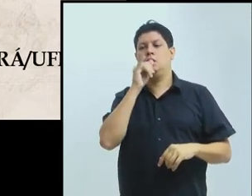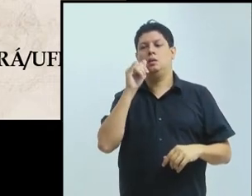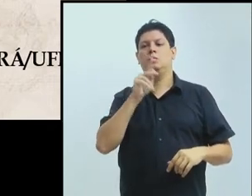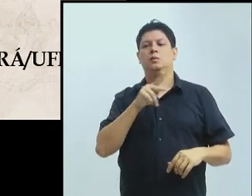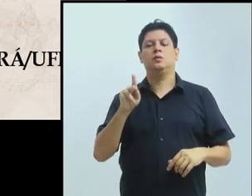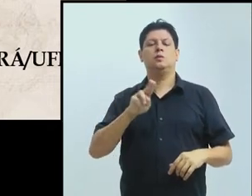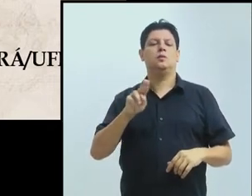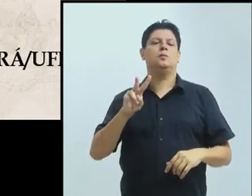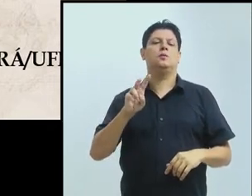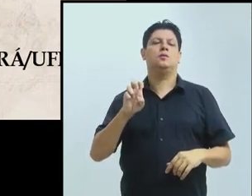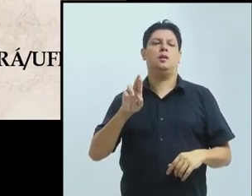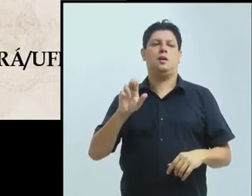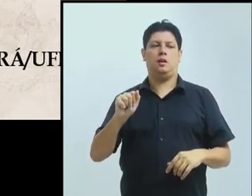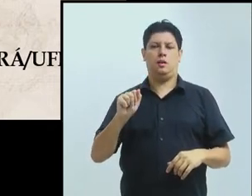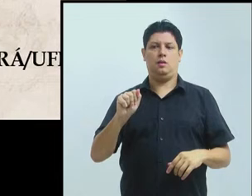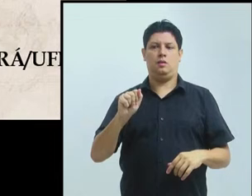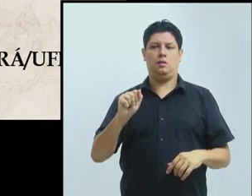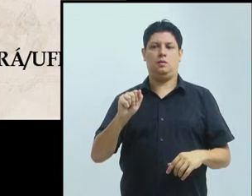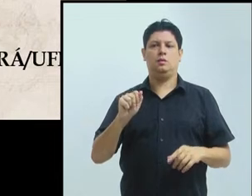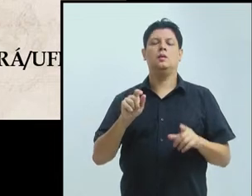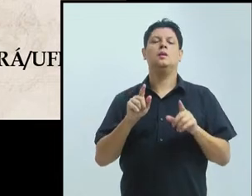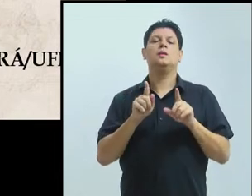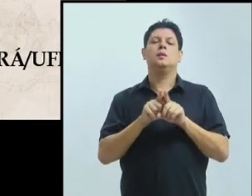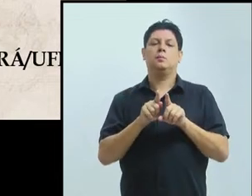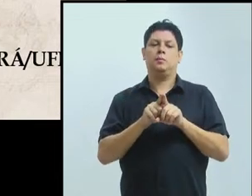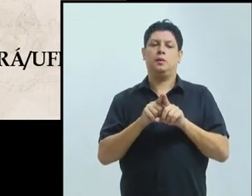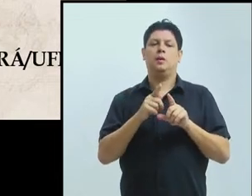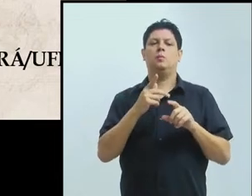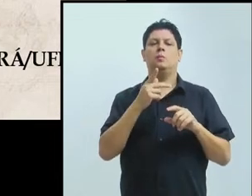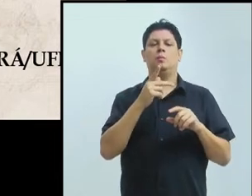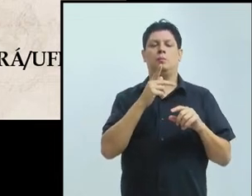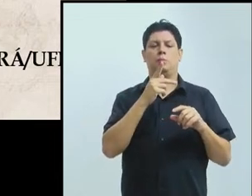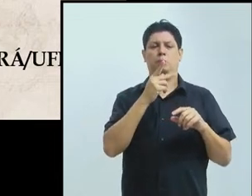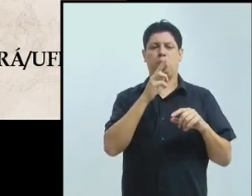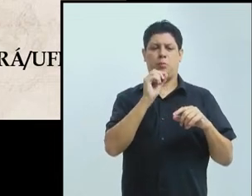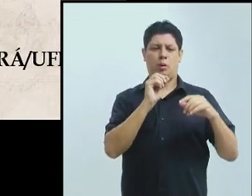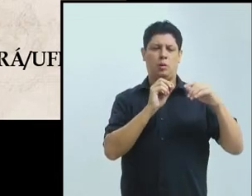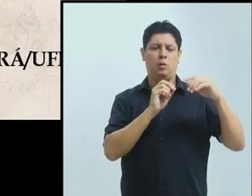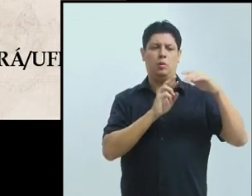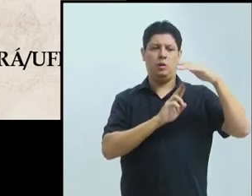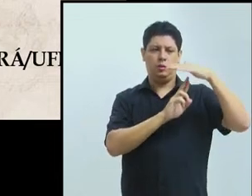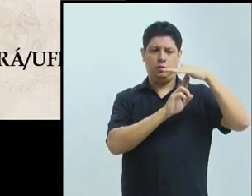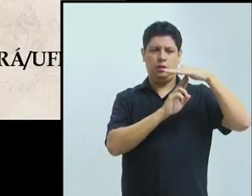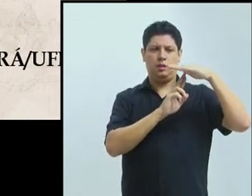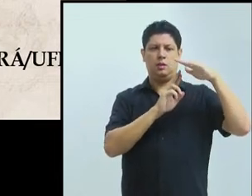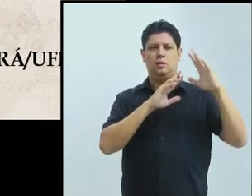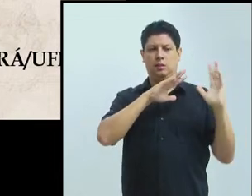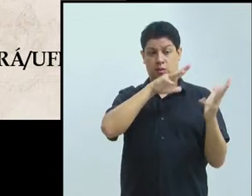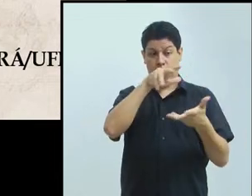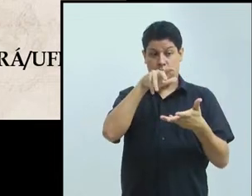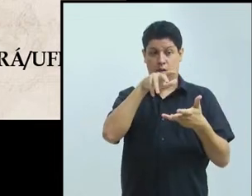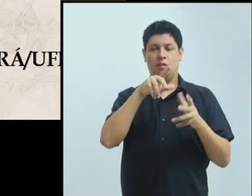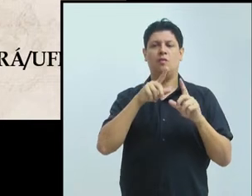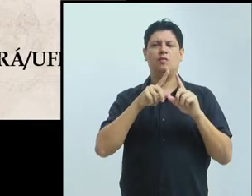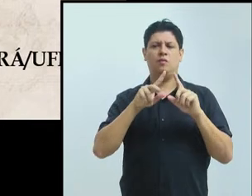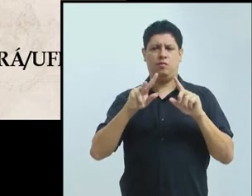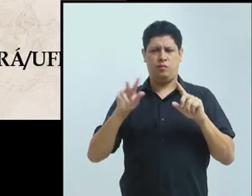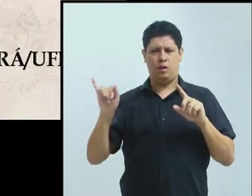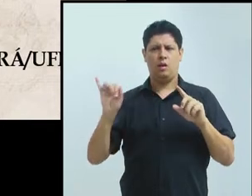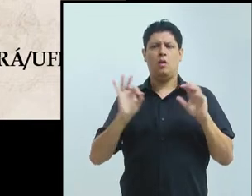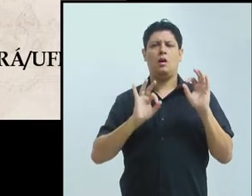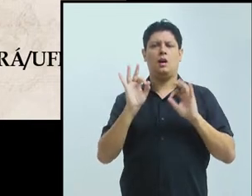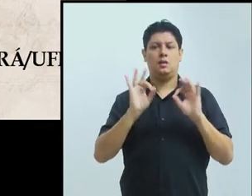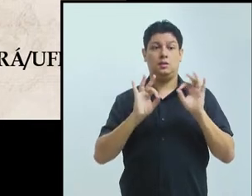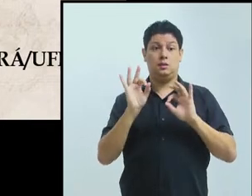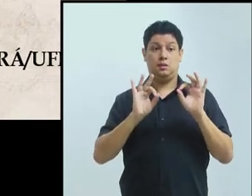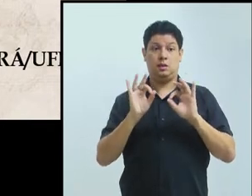vai sistematizar, acredito, a ir da mobilidade com relação a alguém que queira ir